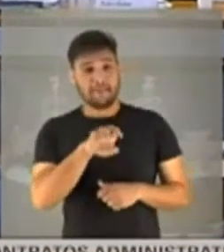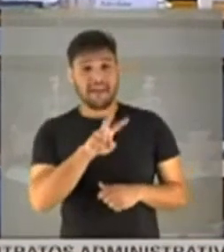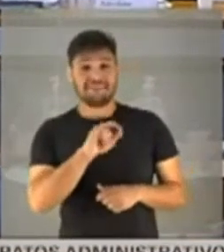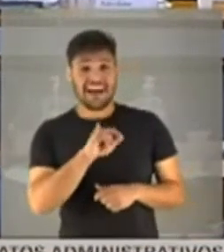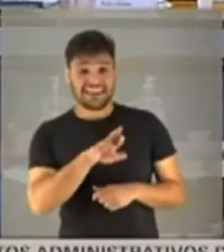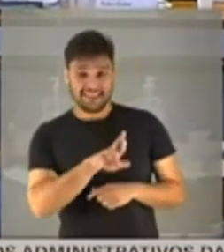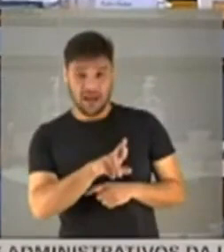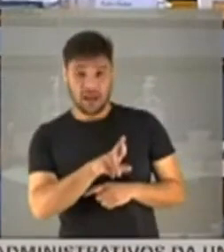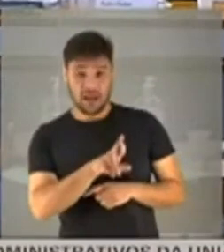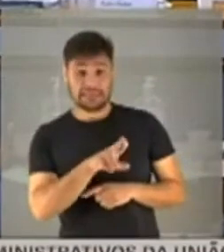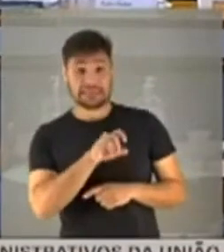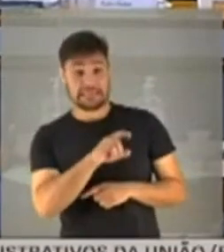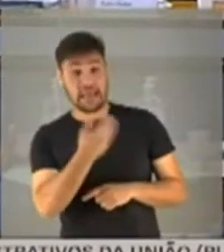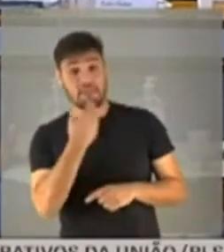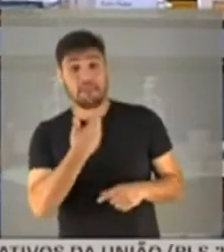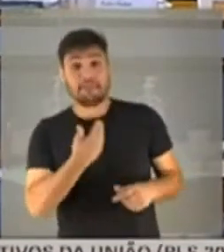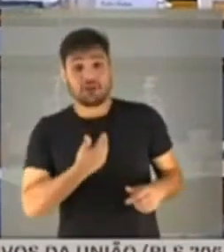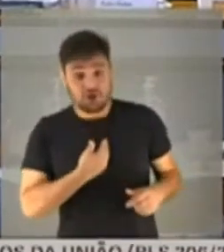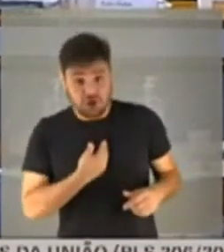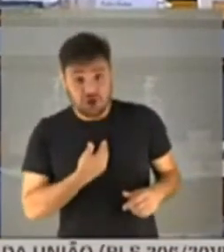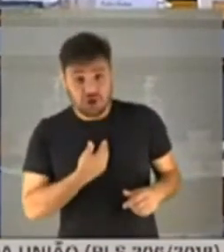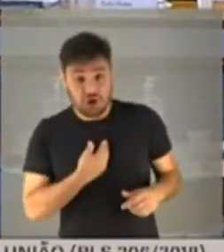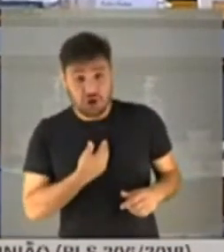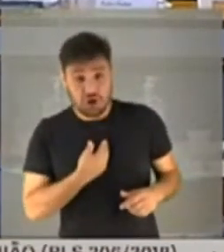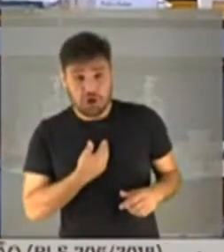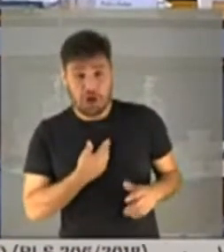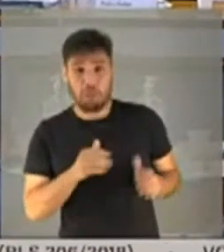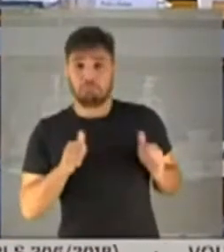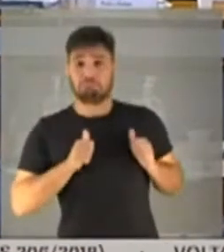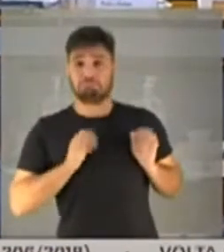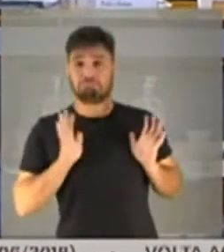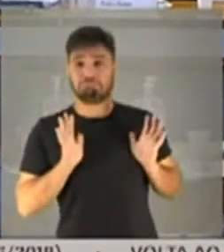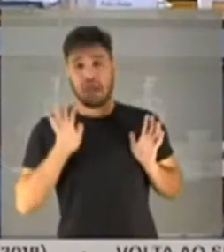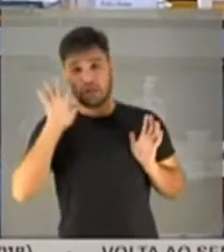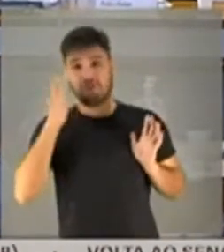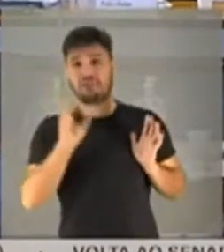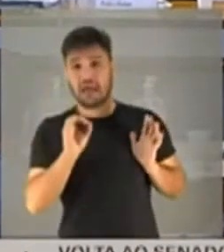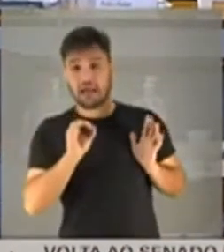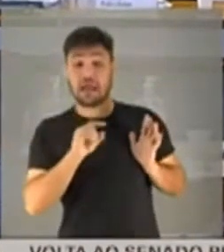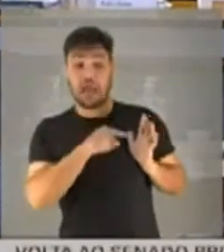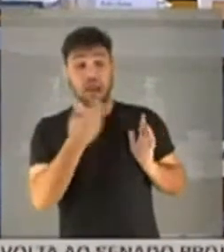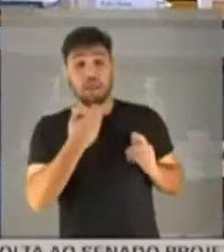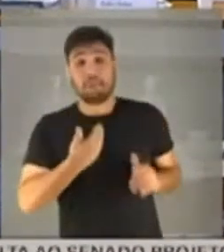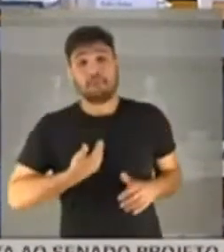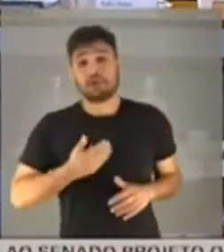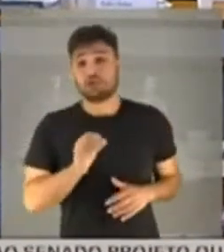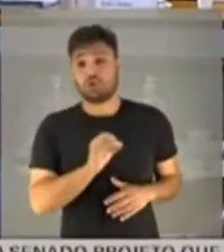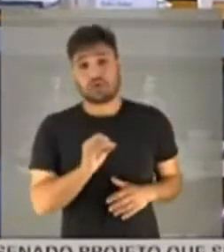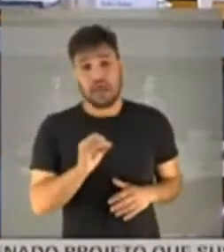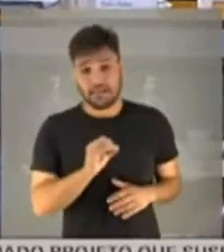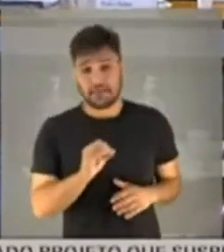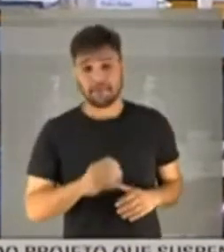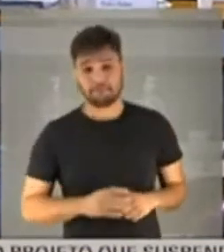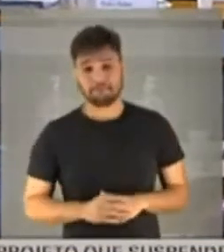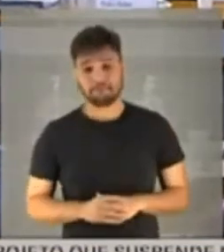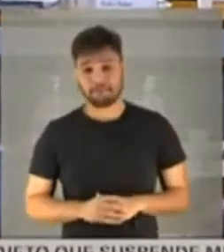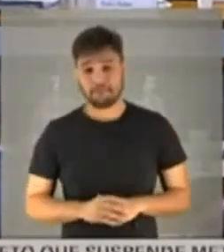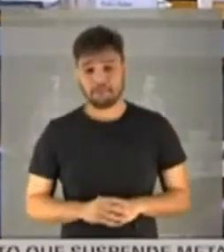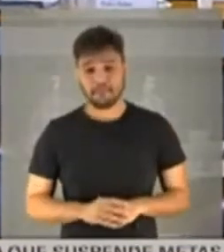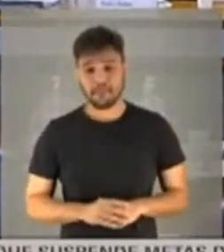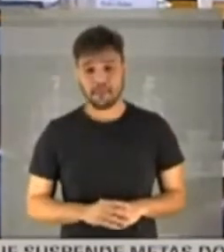senador Renan Carlos, ele me pedisse se eu não tivesse nenhuma atitude, está certo? Então, não há prevaricação nesse caso por parte dessa mesa.